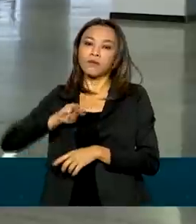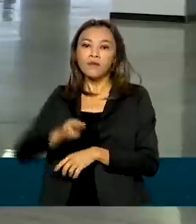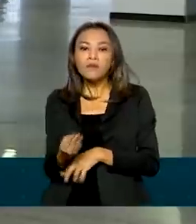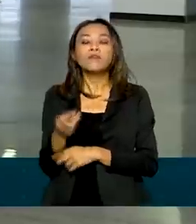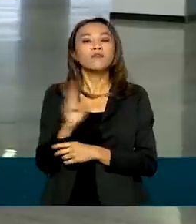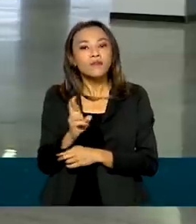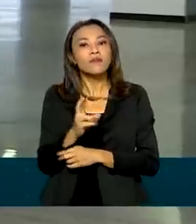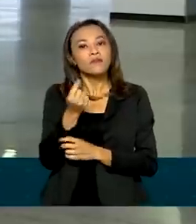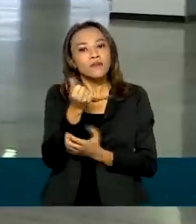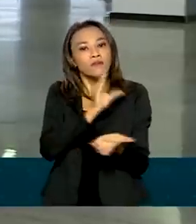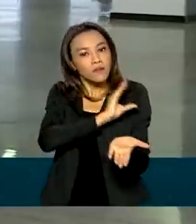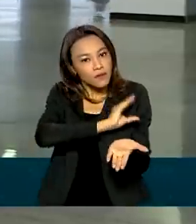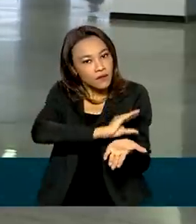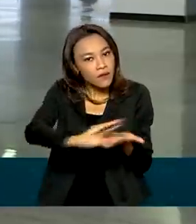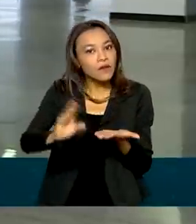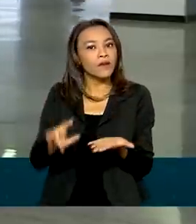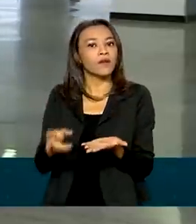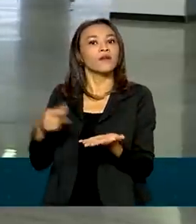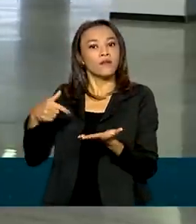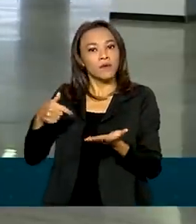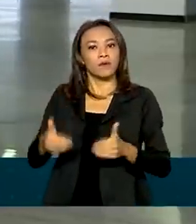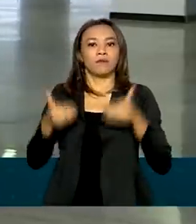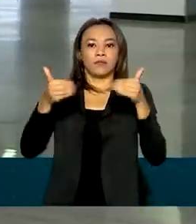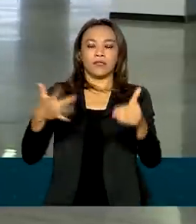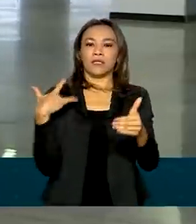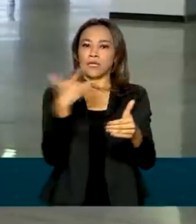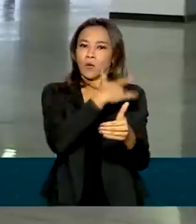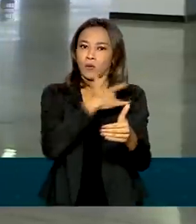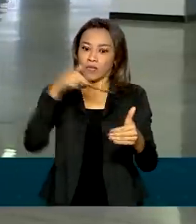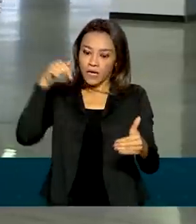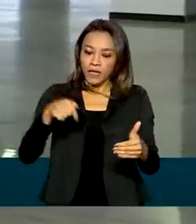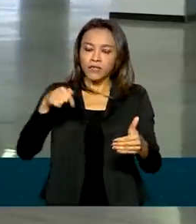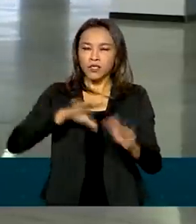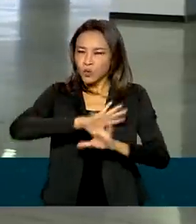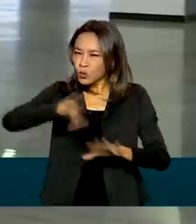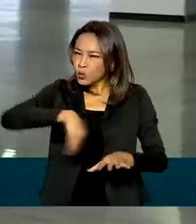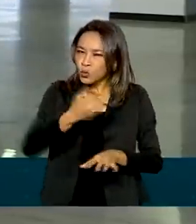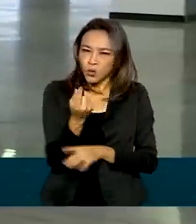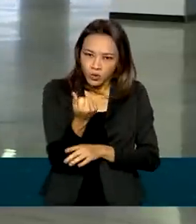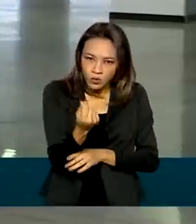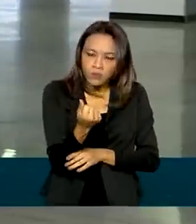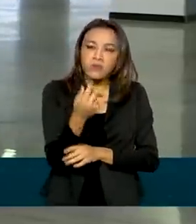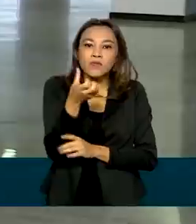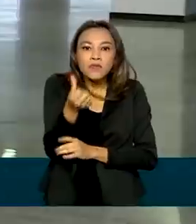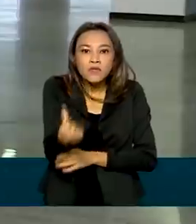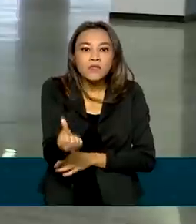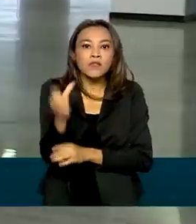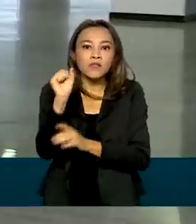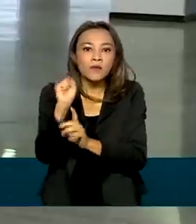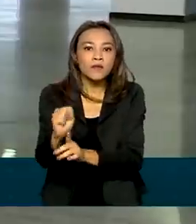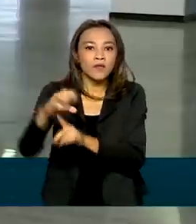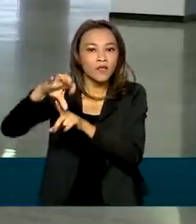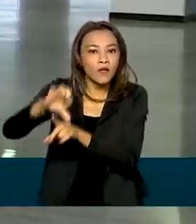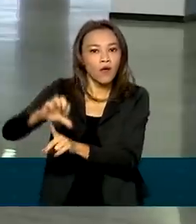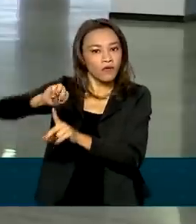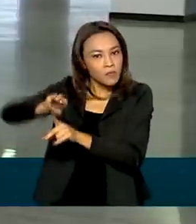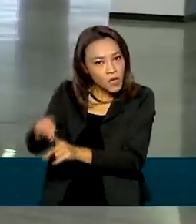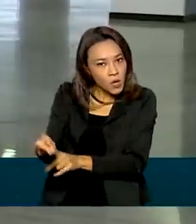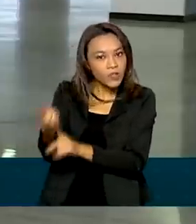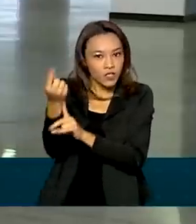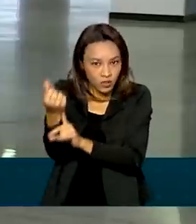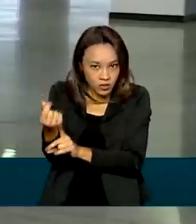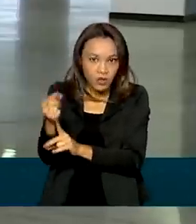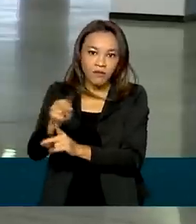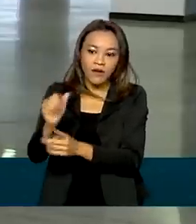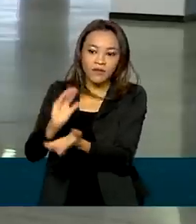reais liberados pelo Ministério da Saúde, sendo que, deste total, cerca de 689 milhões serão